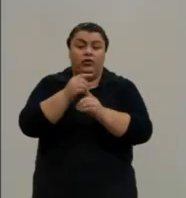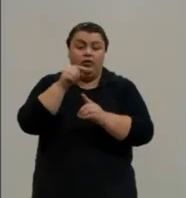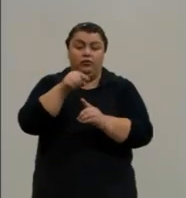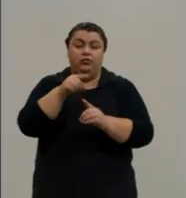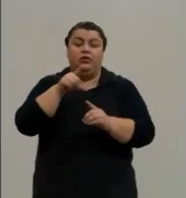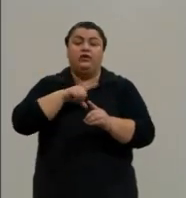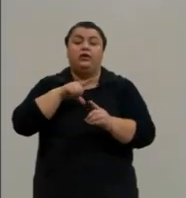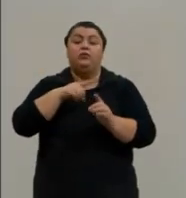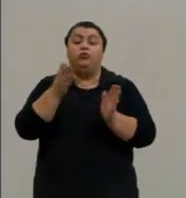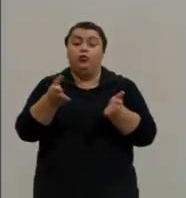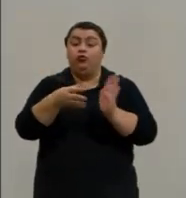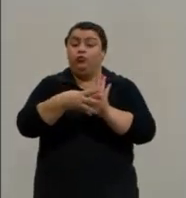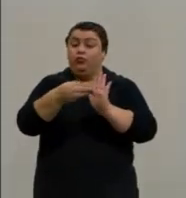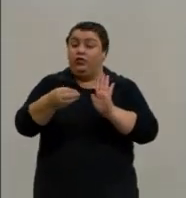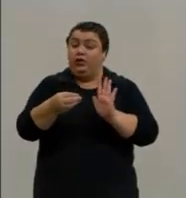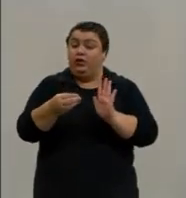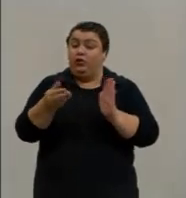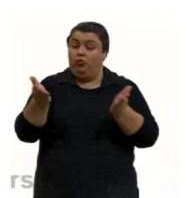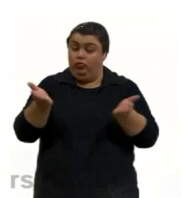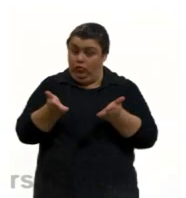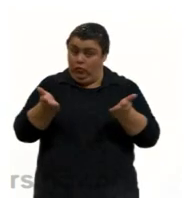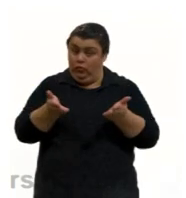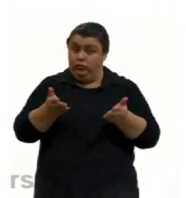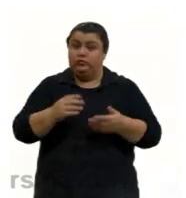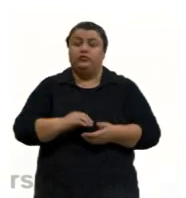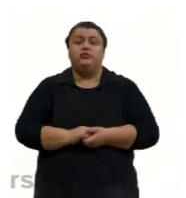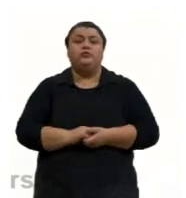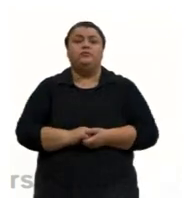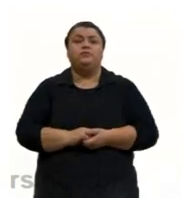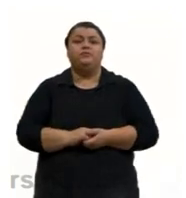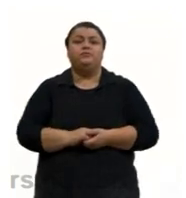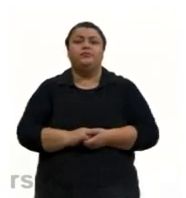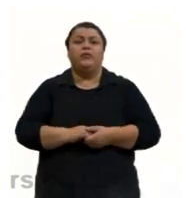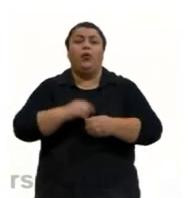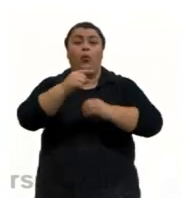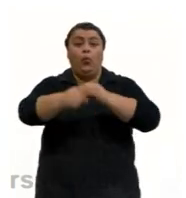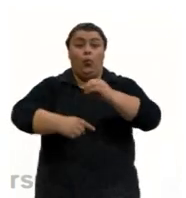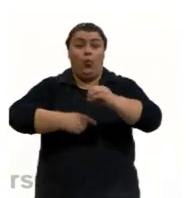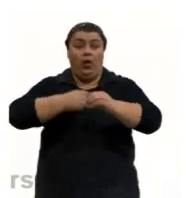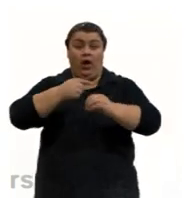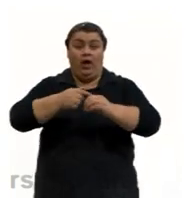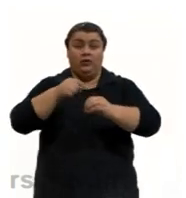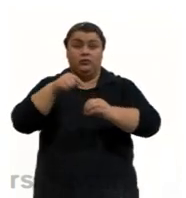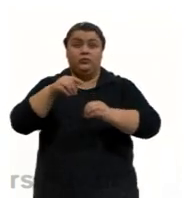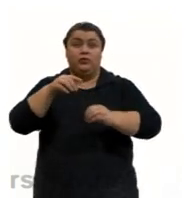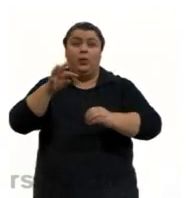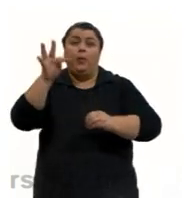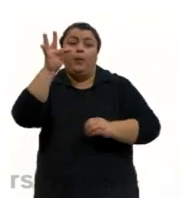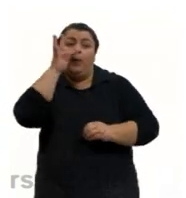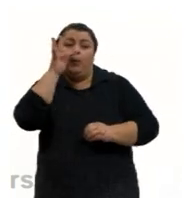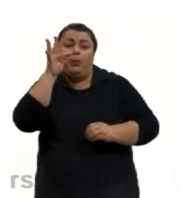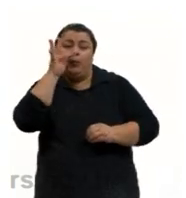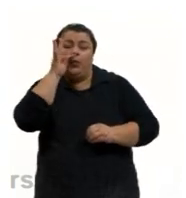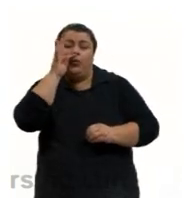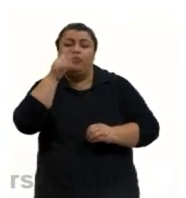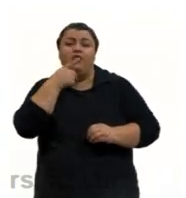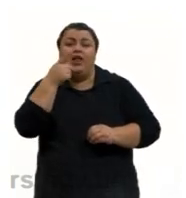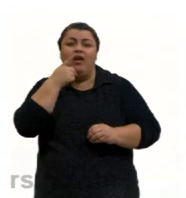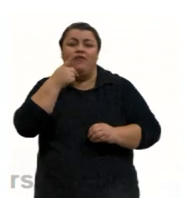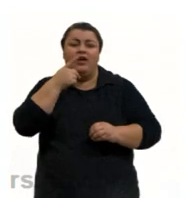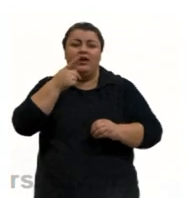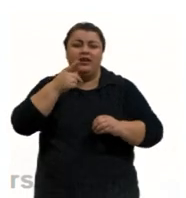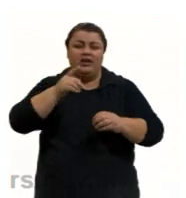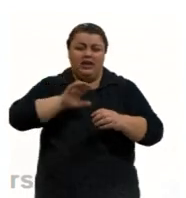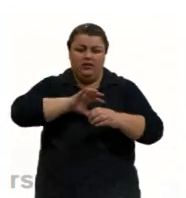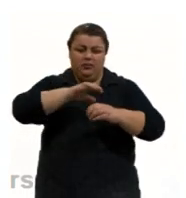atual, né, no nosso modelo atômico atual. O átomo, ele, o Thomson dizia que era uma esfera de